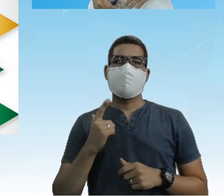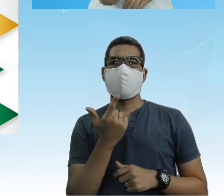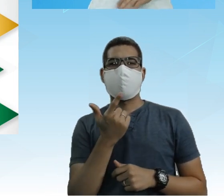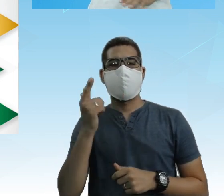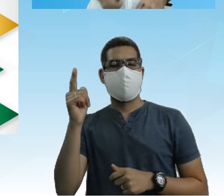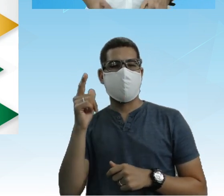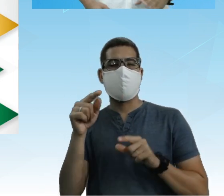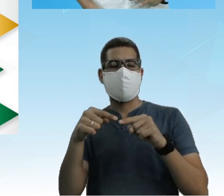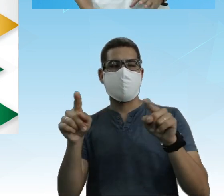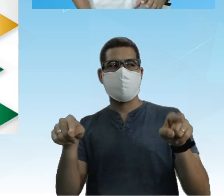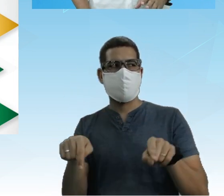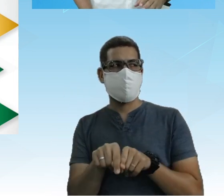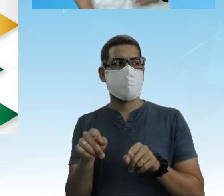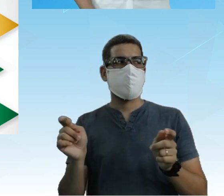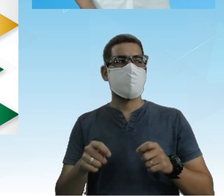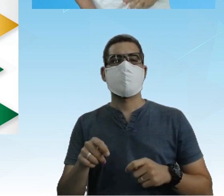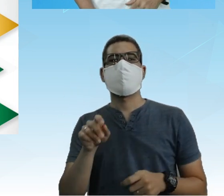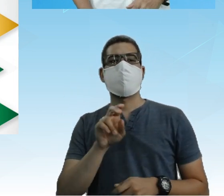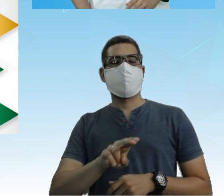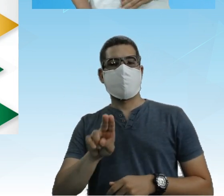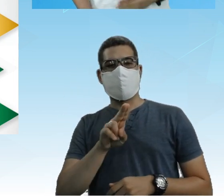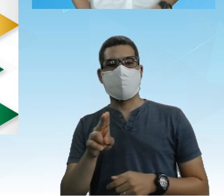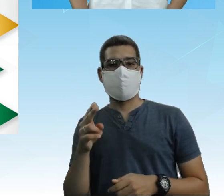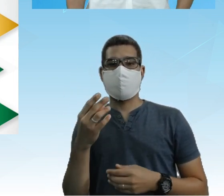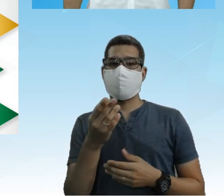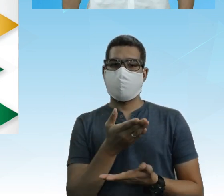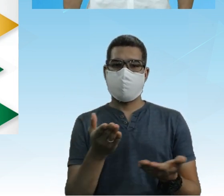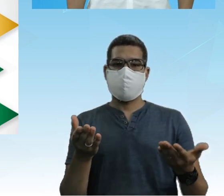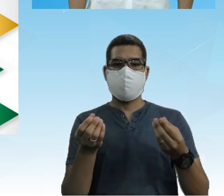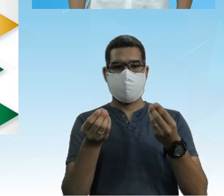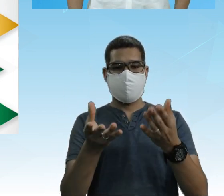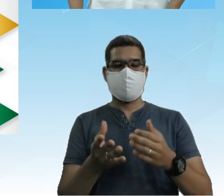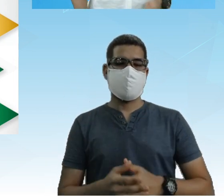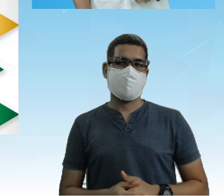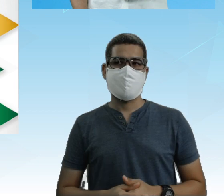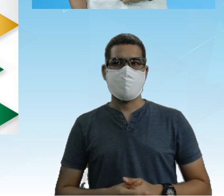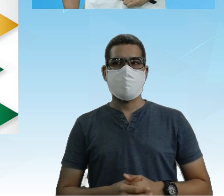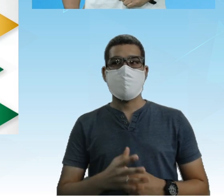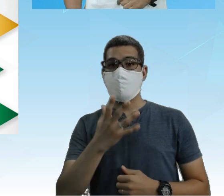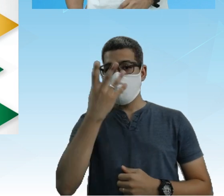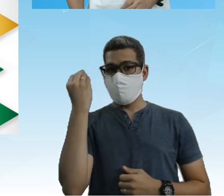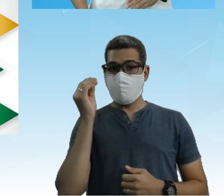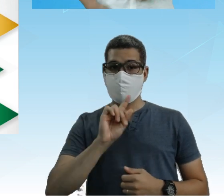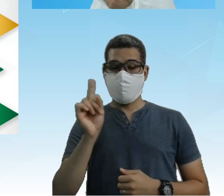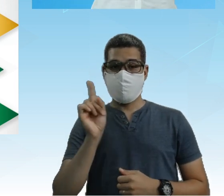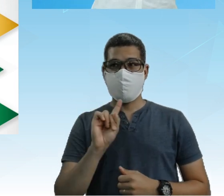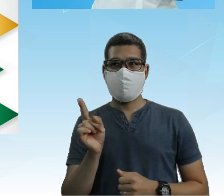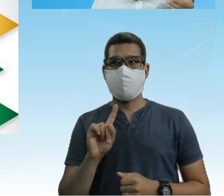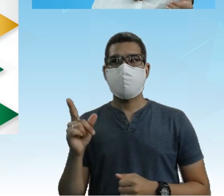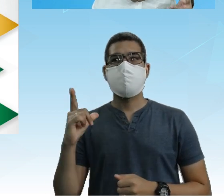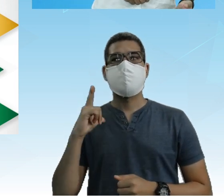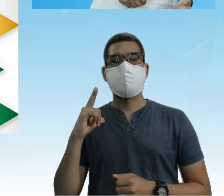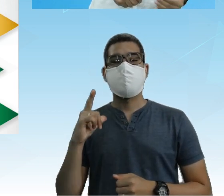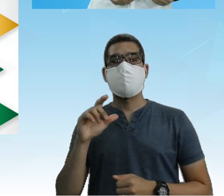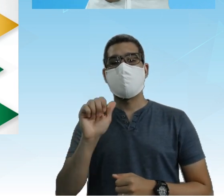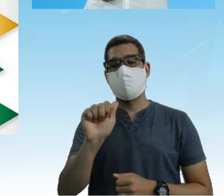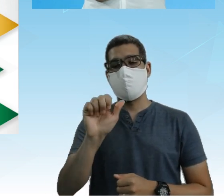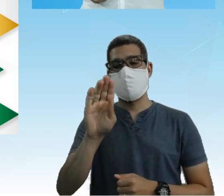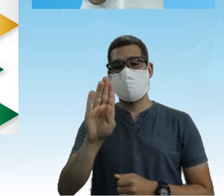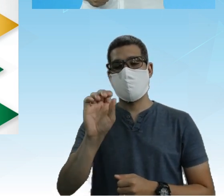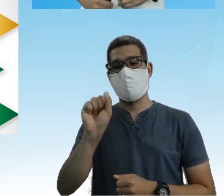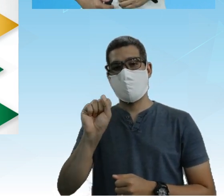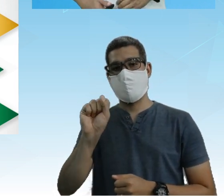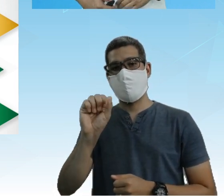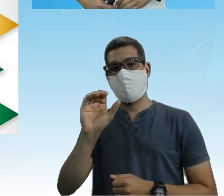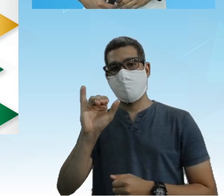Enfim, tem coisas que a gente vai falar para vocês A partir de agora, tá bom? Mas não esquece A abscissa é o